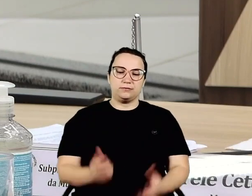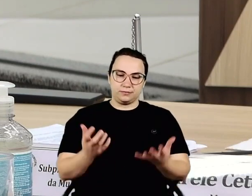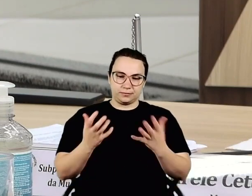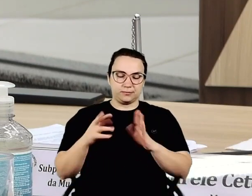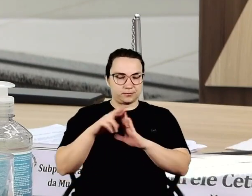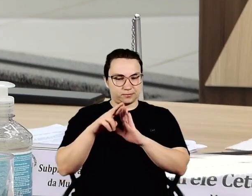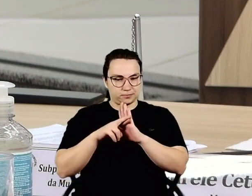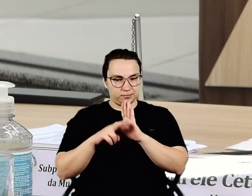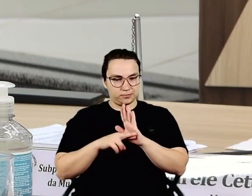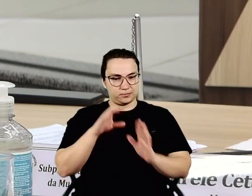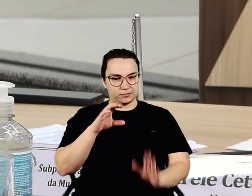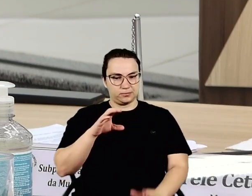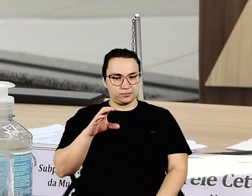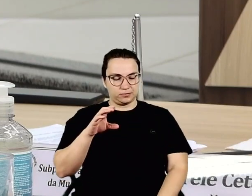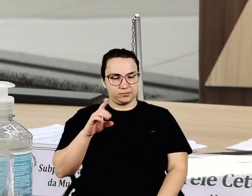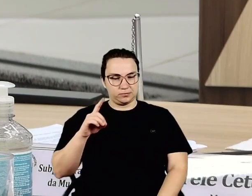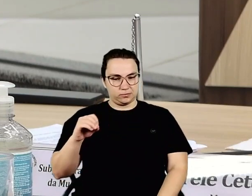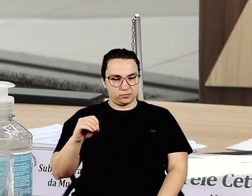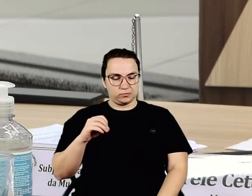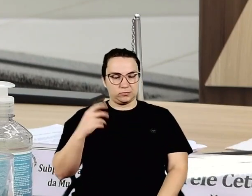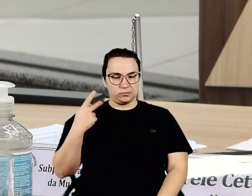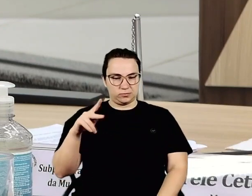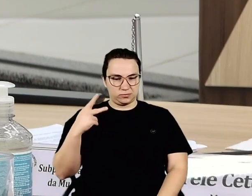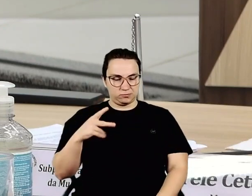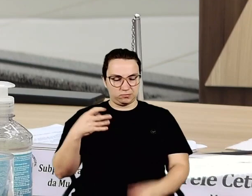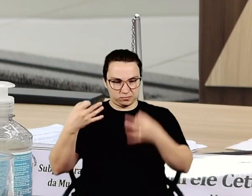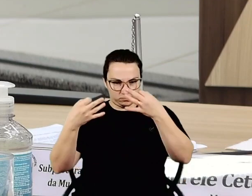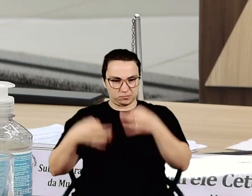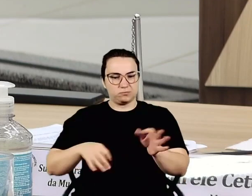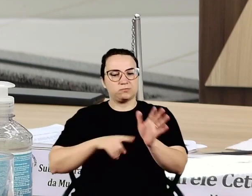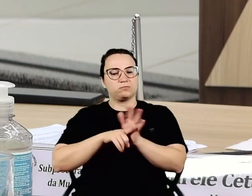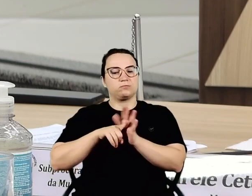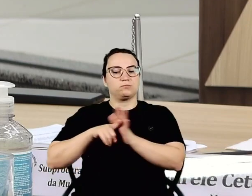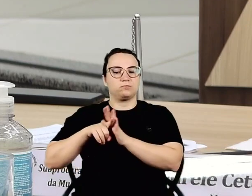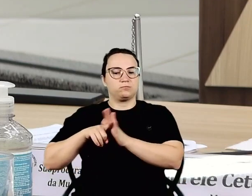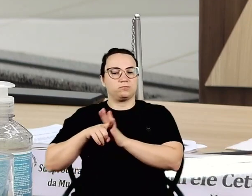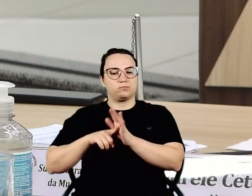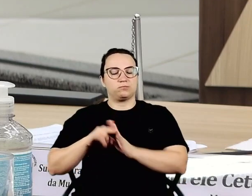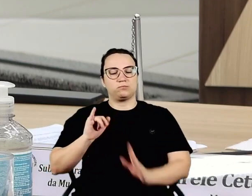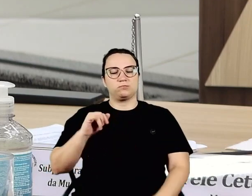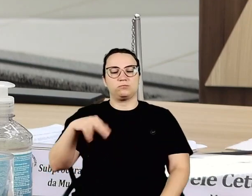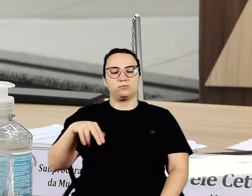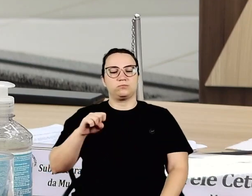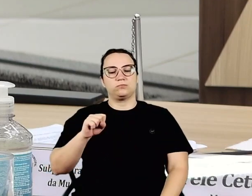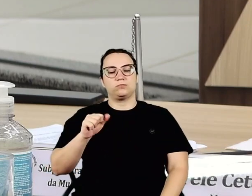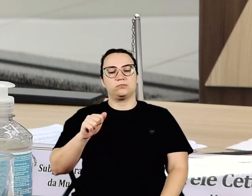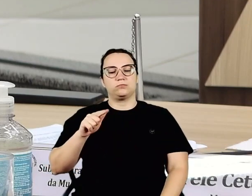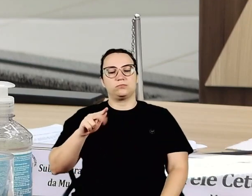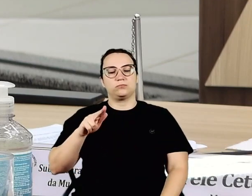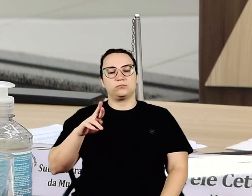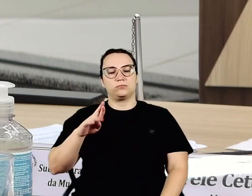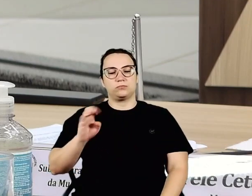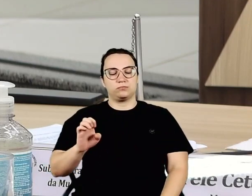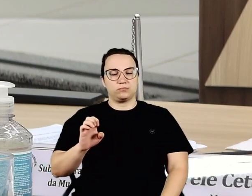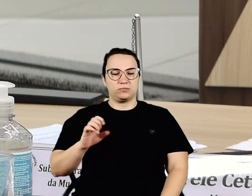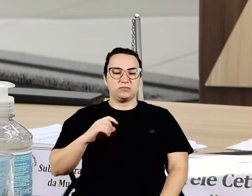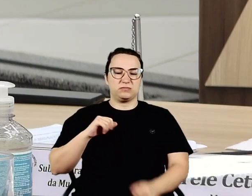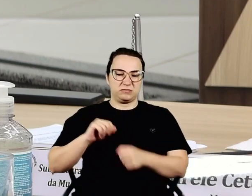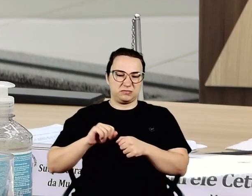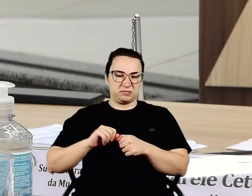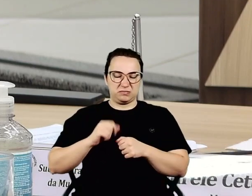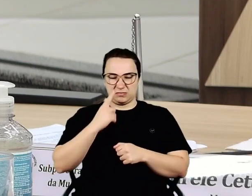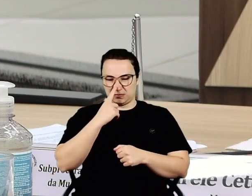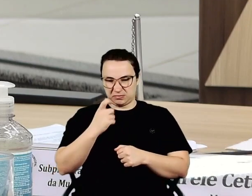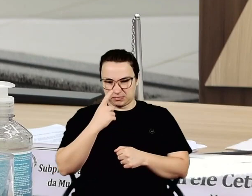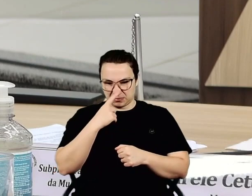CBO deles corretamente e a análise da insalubridade, porque muitos ali mexem com lixo, mexem com várias